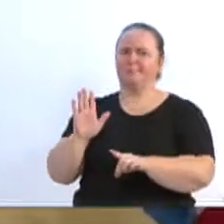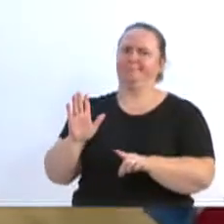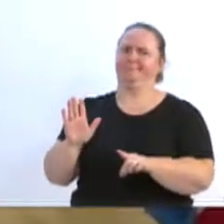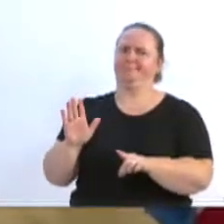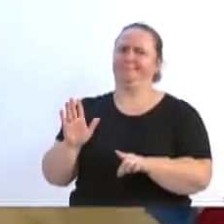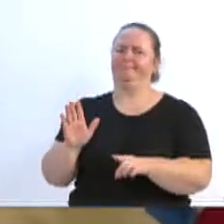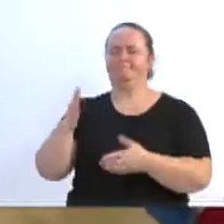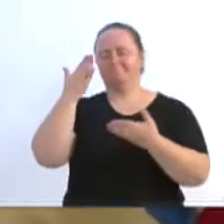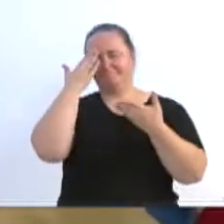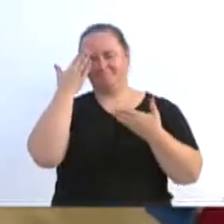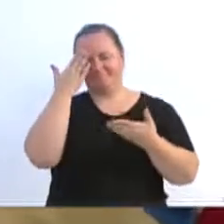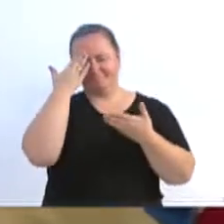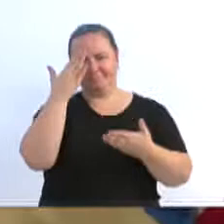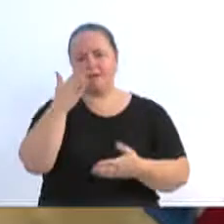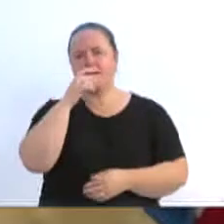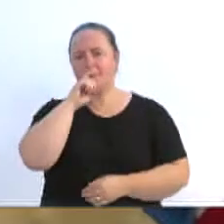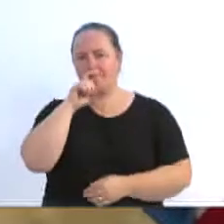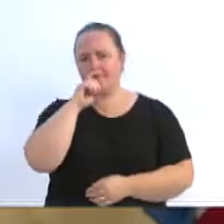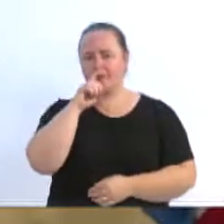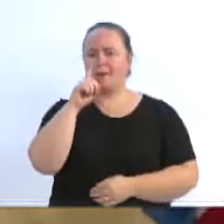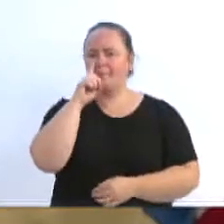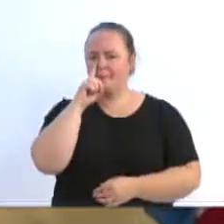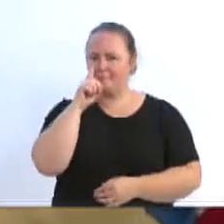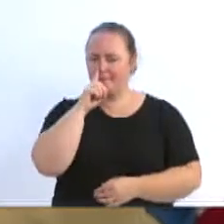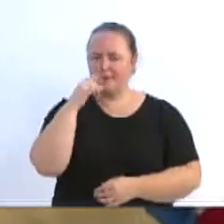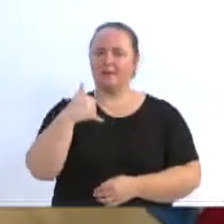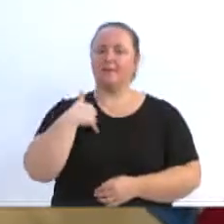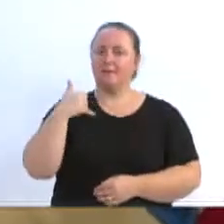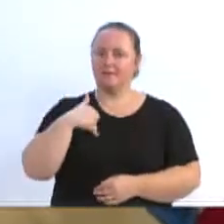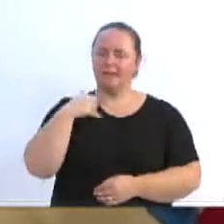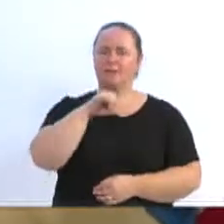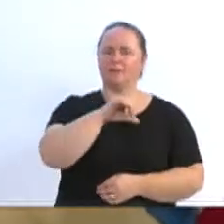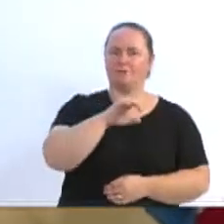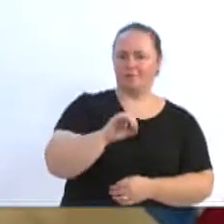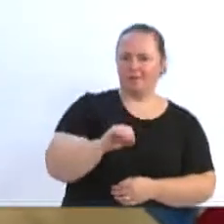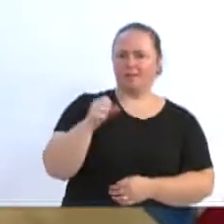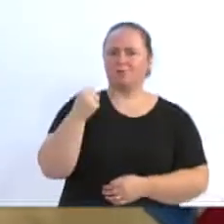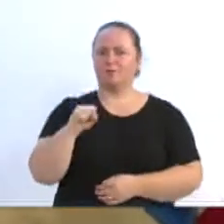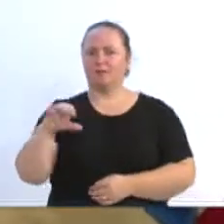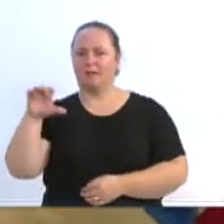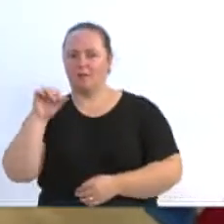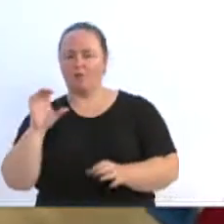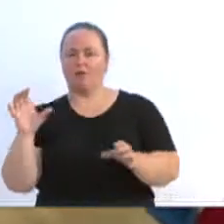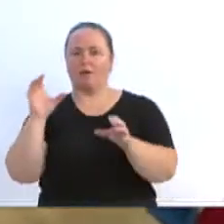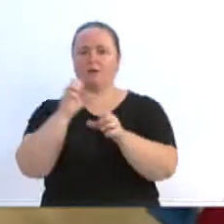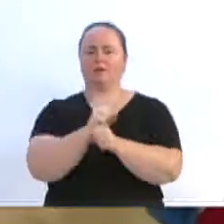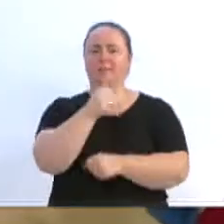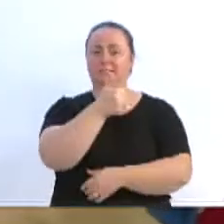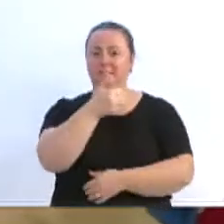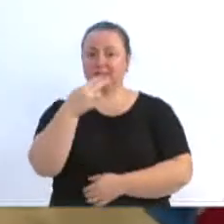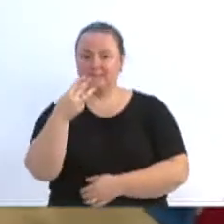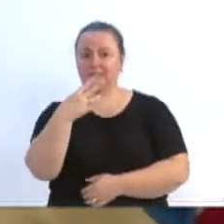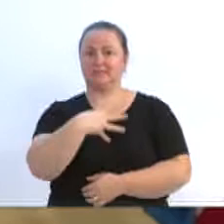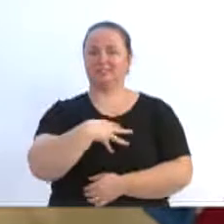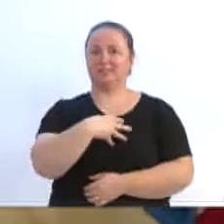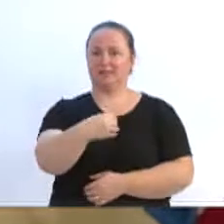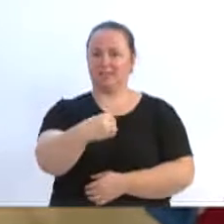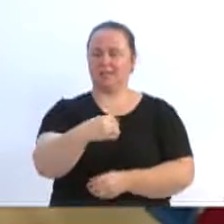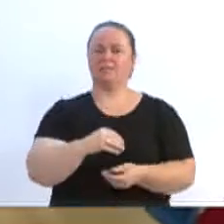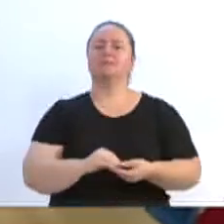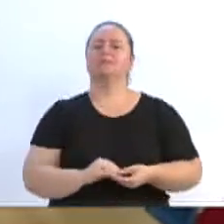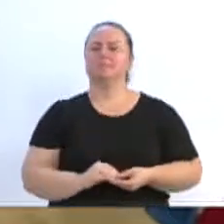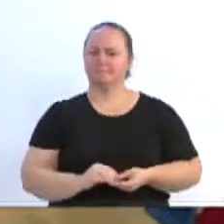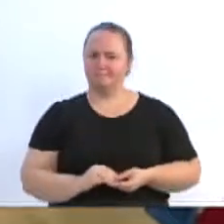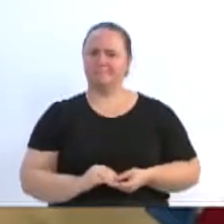Obrigado, minha mãe, seus 89, que criou seus 13 filhos lá na roça, trabalhando